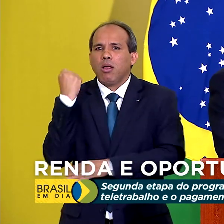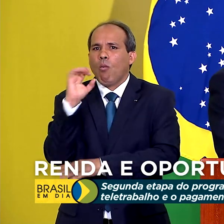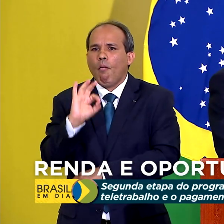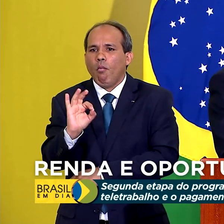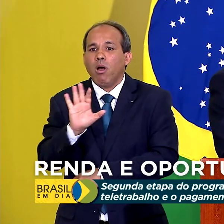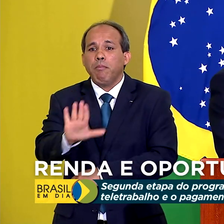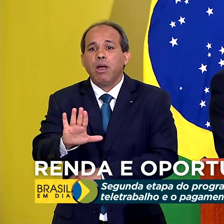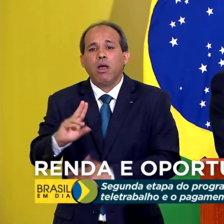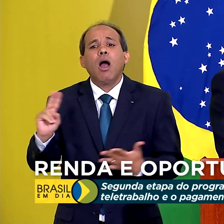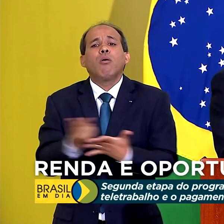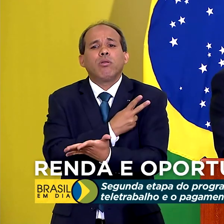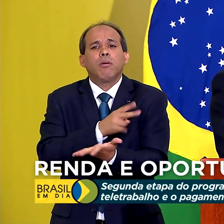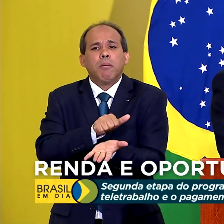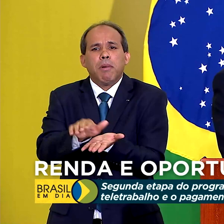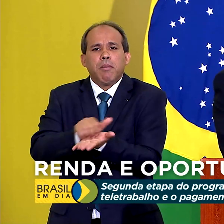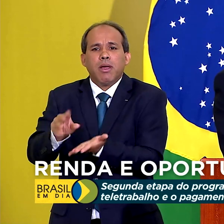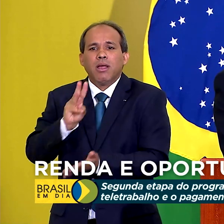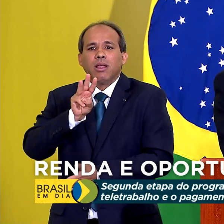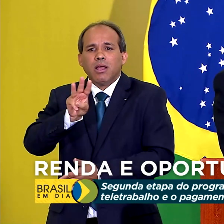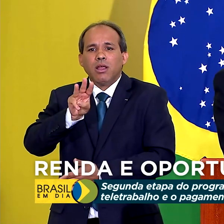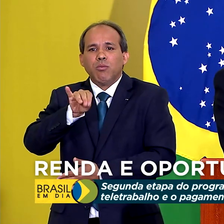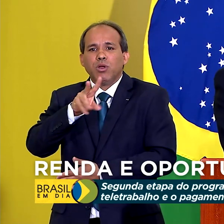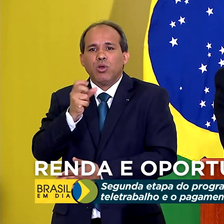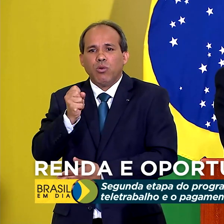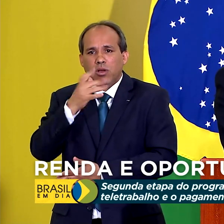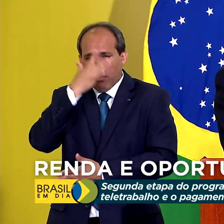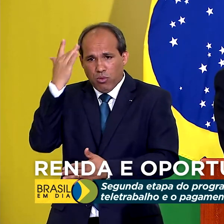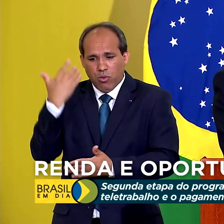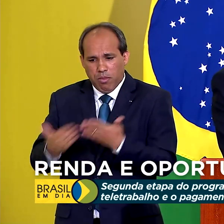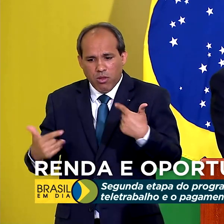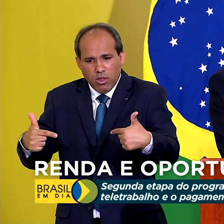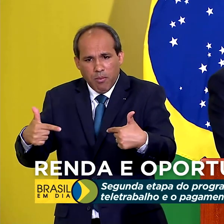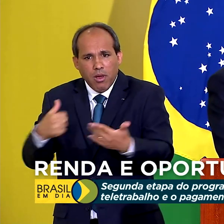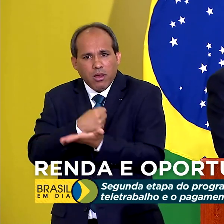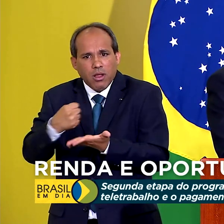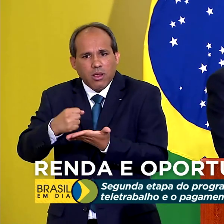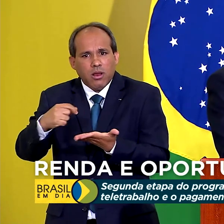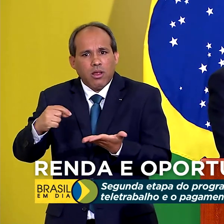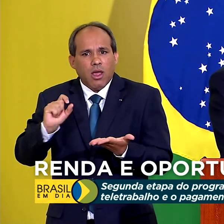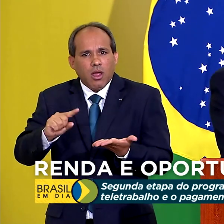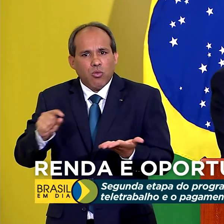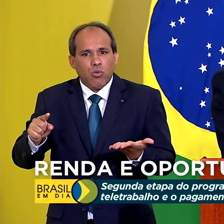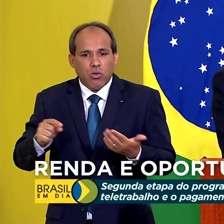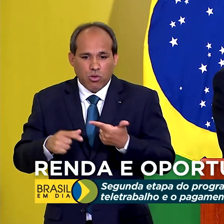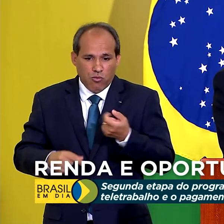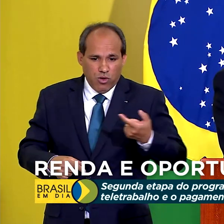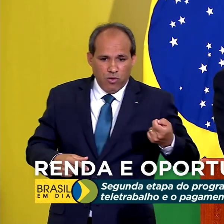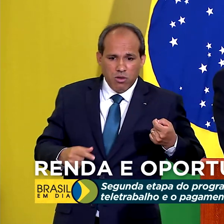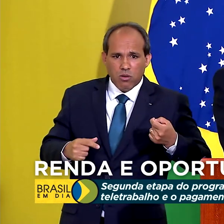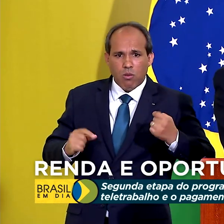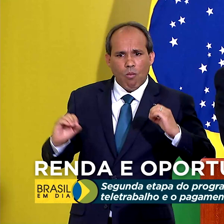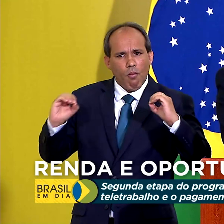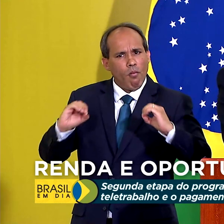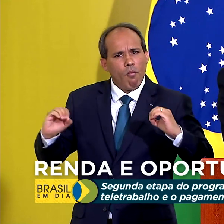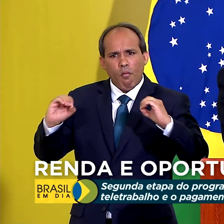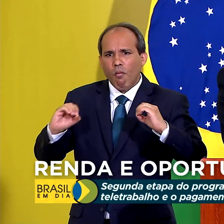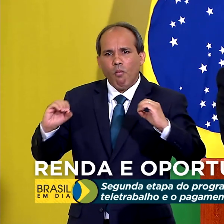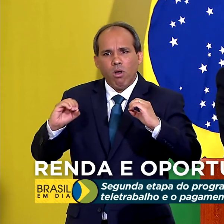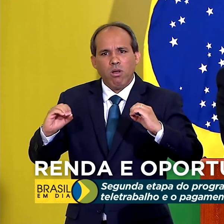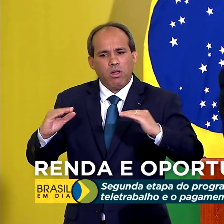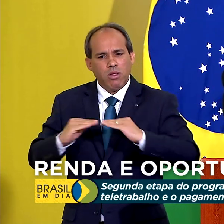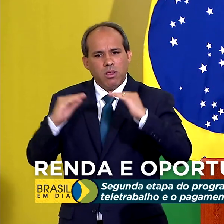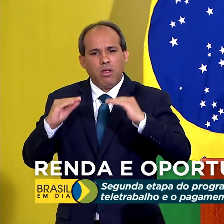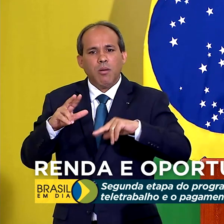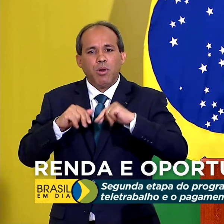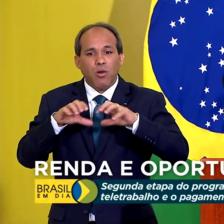3 milhões de carteiras assinadas. 2020 ficou no zero a zero, porque a equipe da